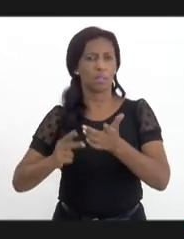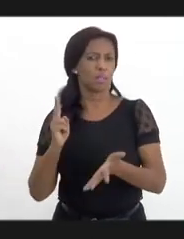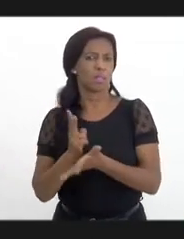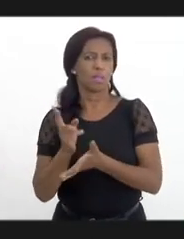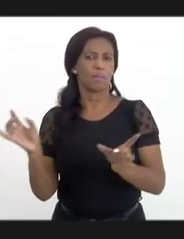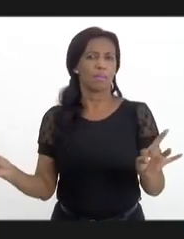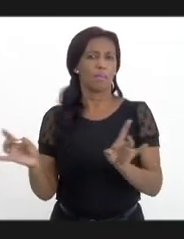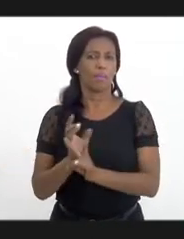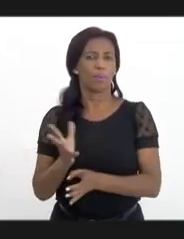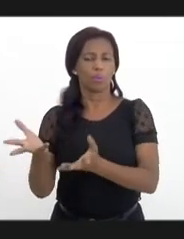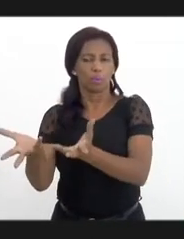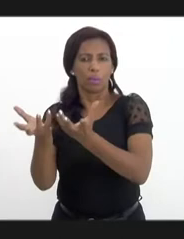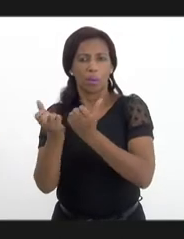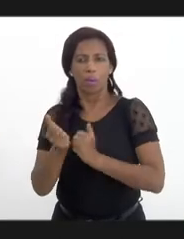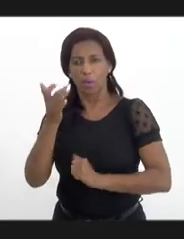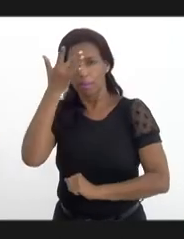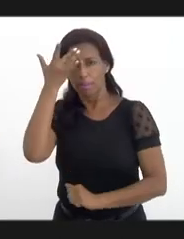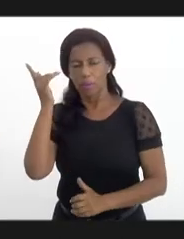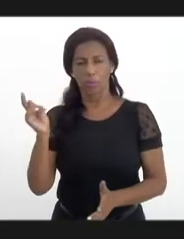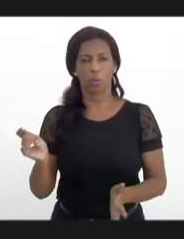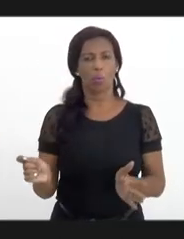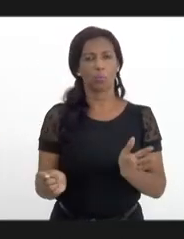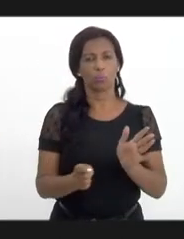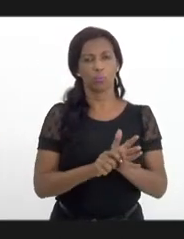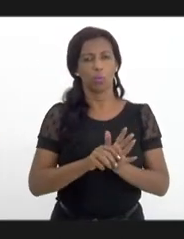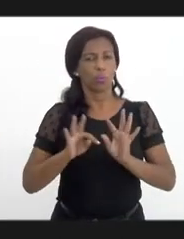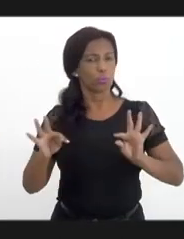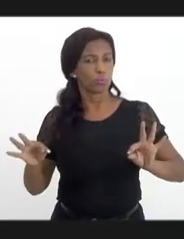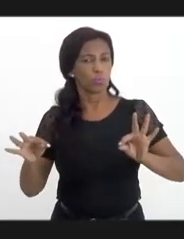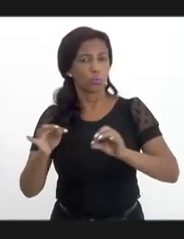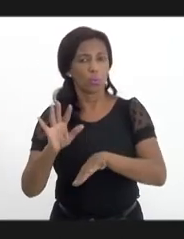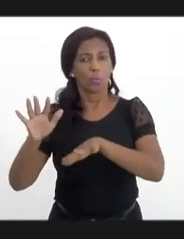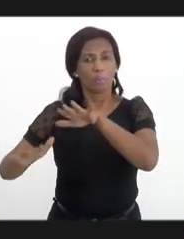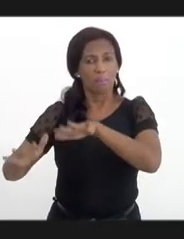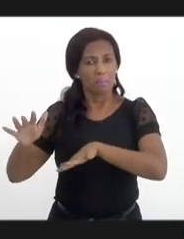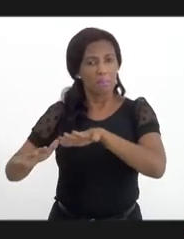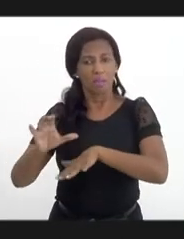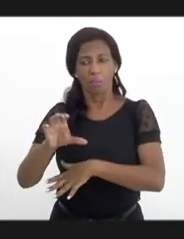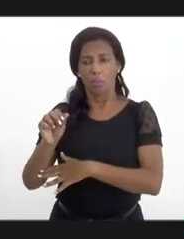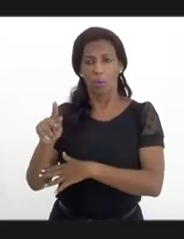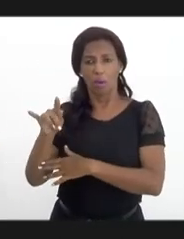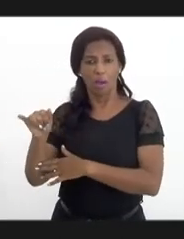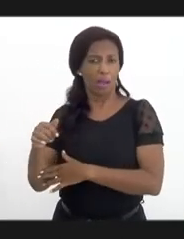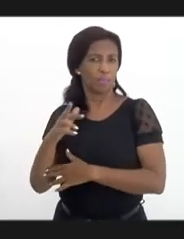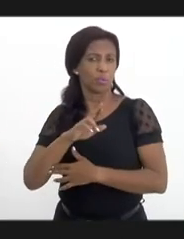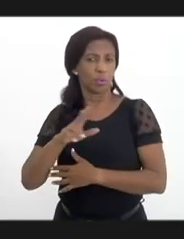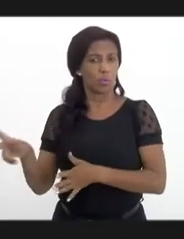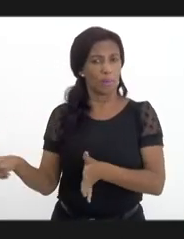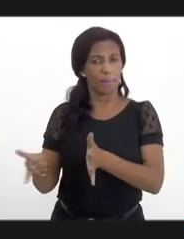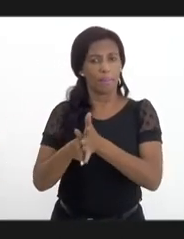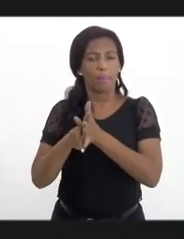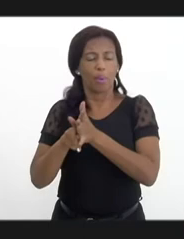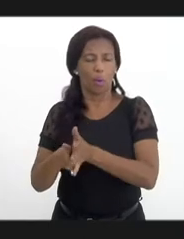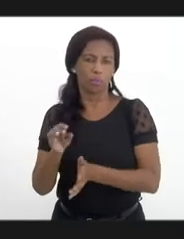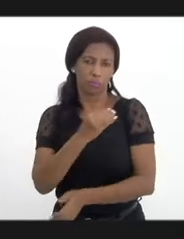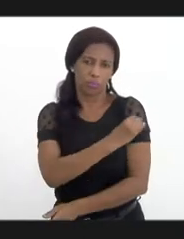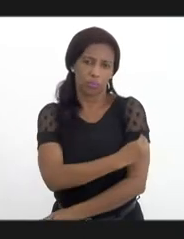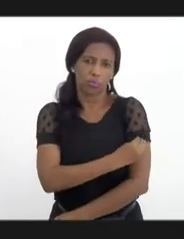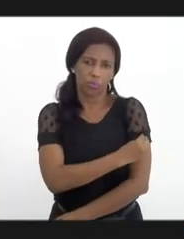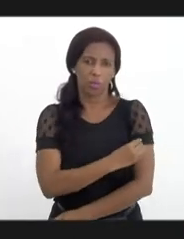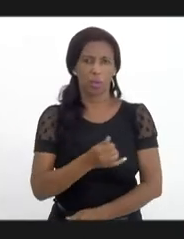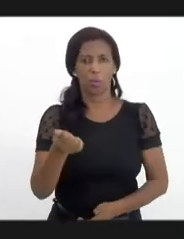para acolher seus usuários. Todos eles, inclusive, mesmo os CAPES, que não são exclusivos para álcool e drogas,